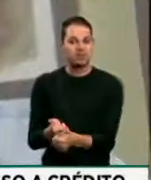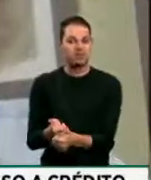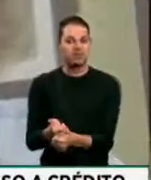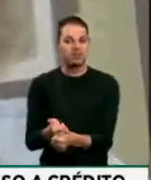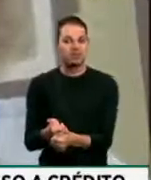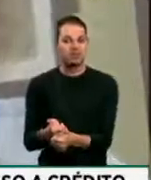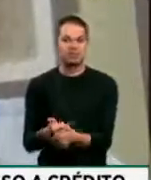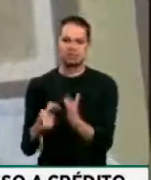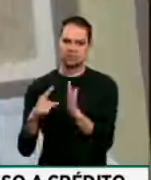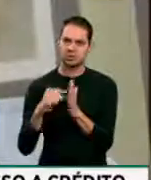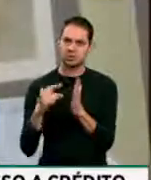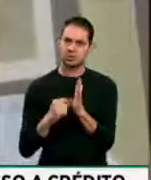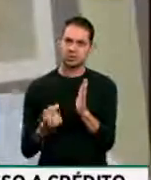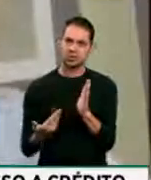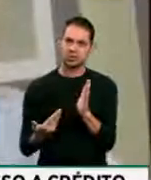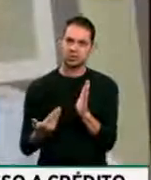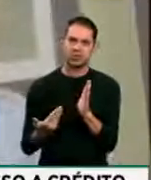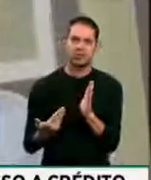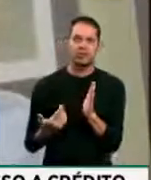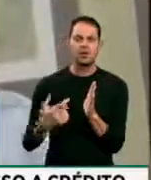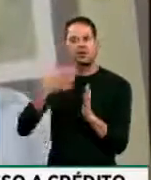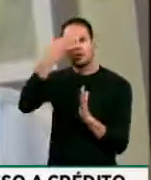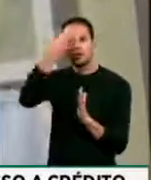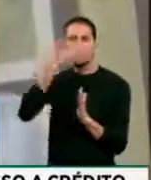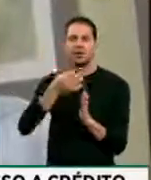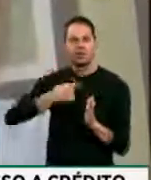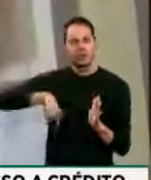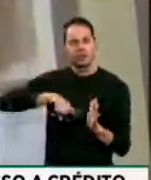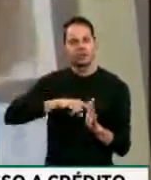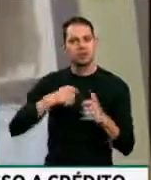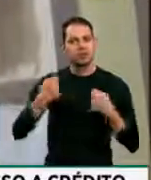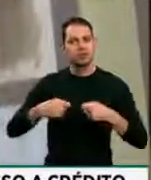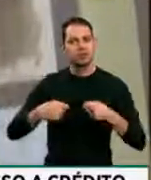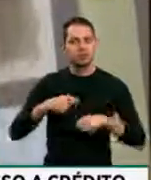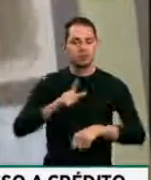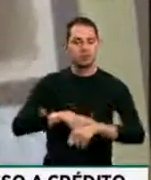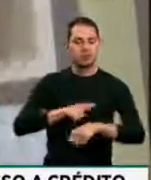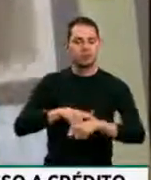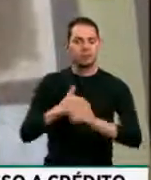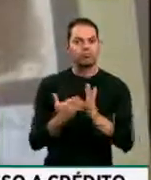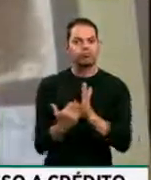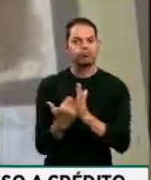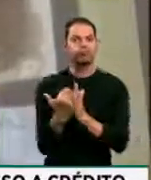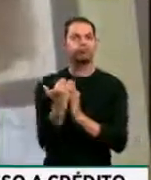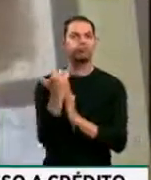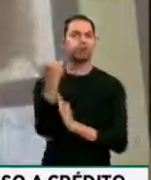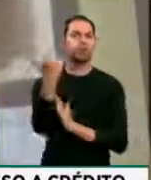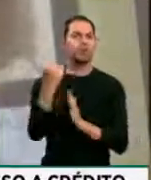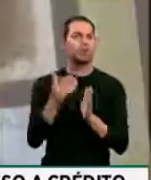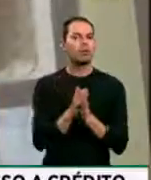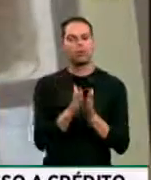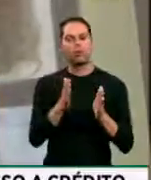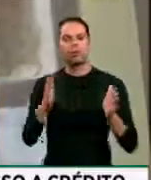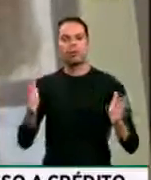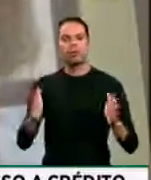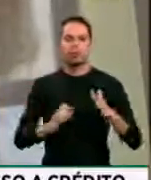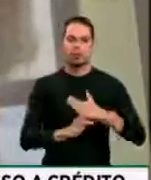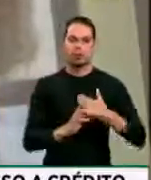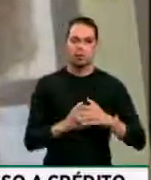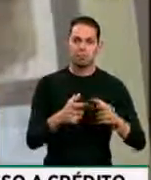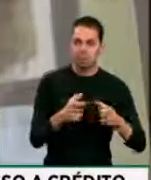destaque, que compreende que nós devemos alongar o prazo para os pequenos micro